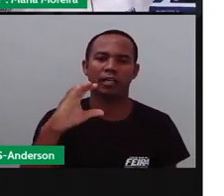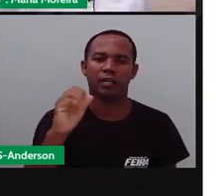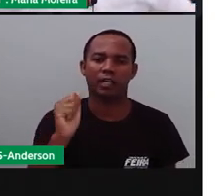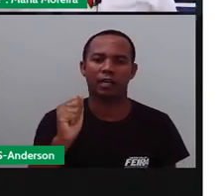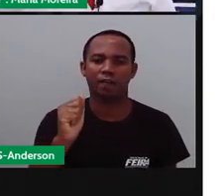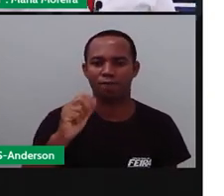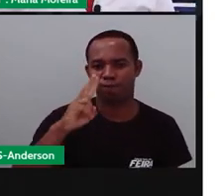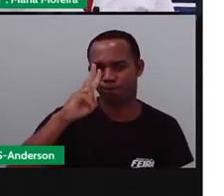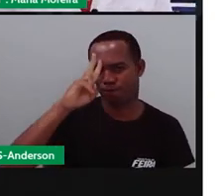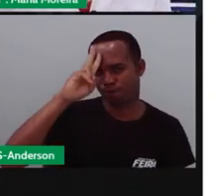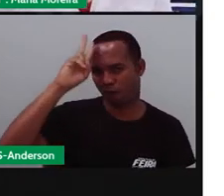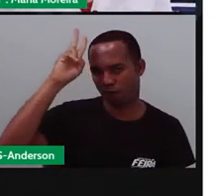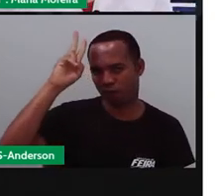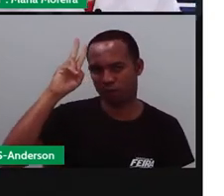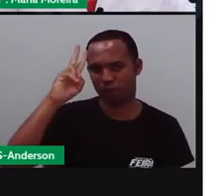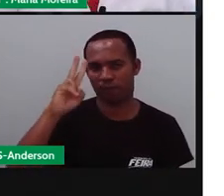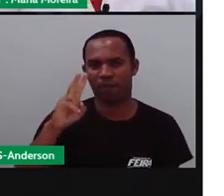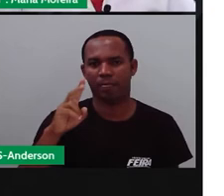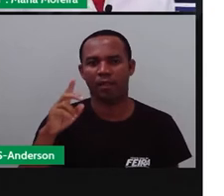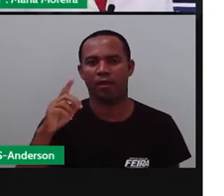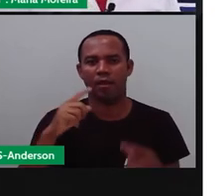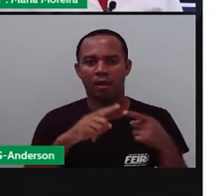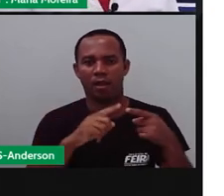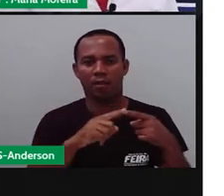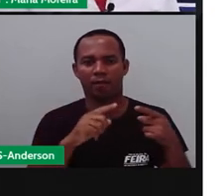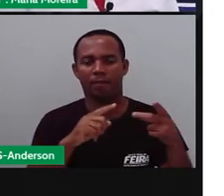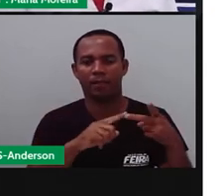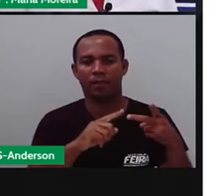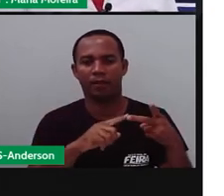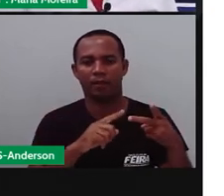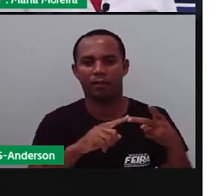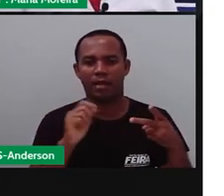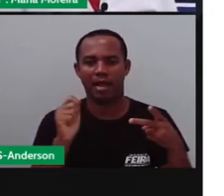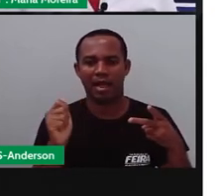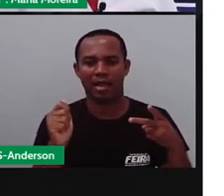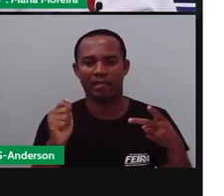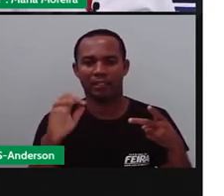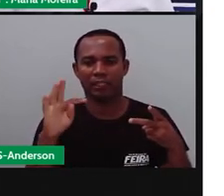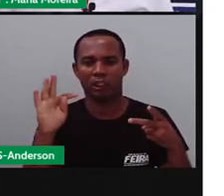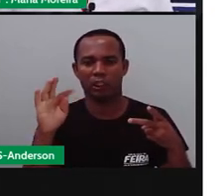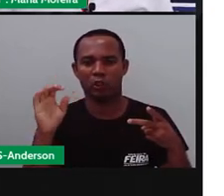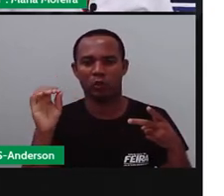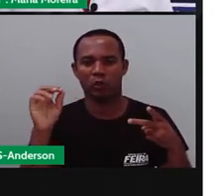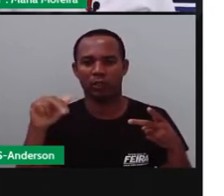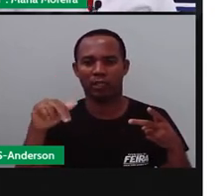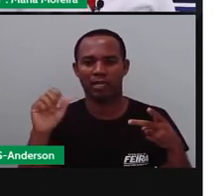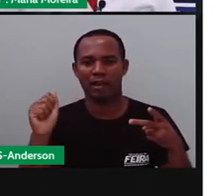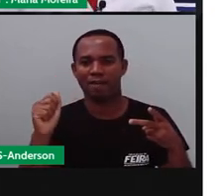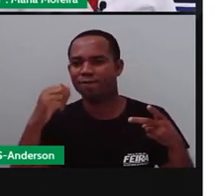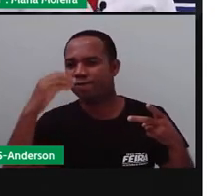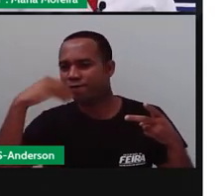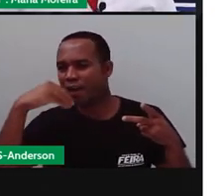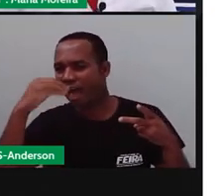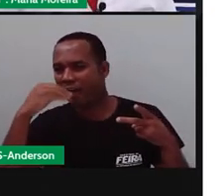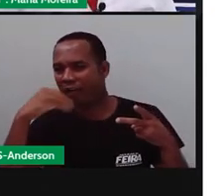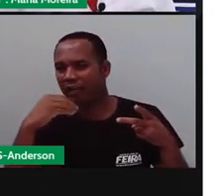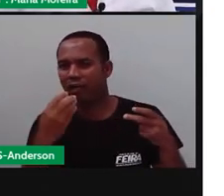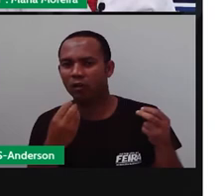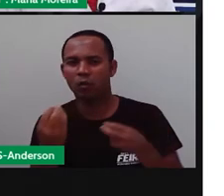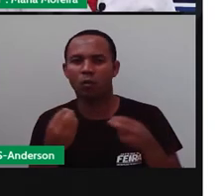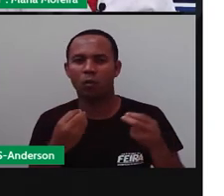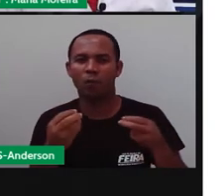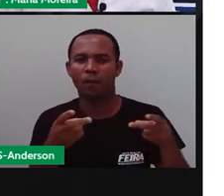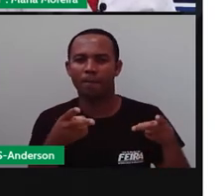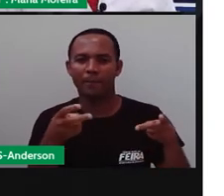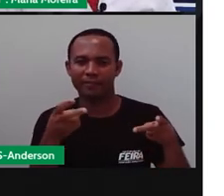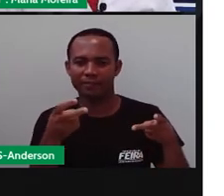forte. E átona é sílaba o quê? Fraca. Sílaba tônica e átona são percebidas, né, quando a